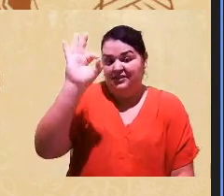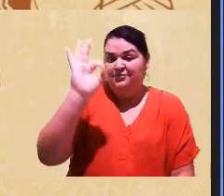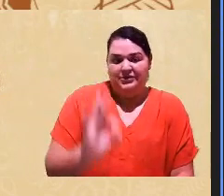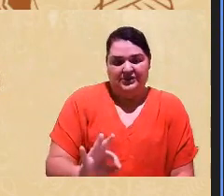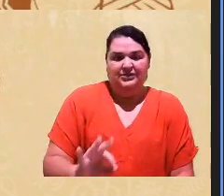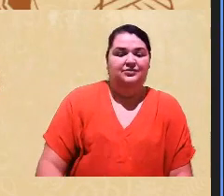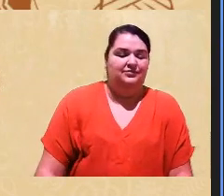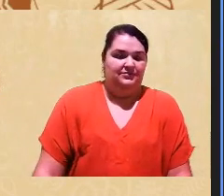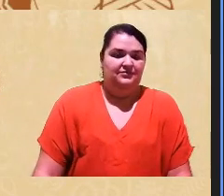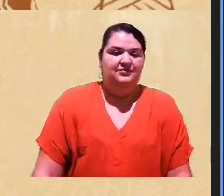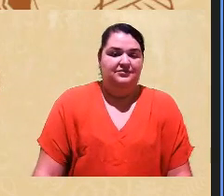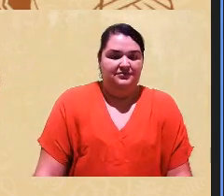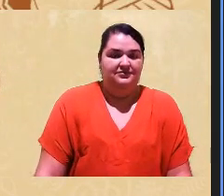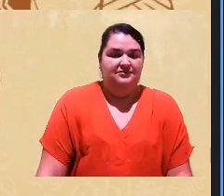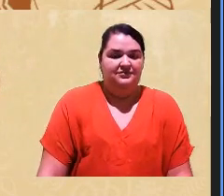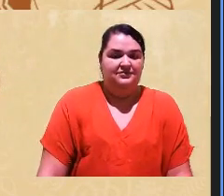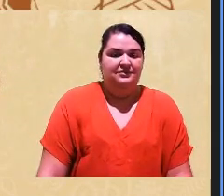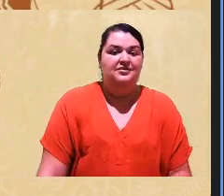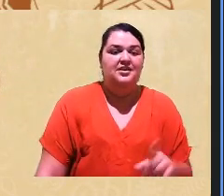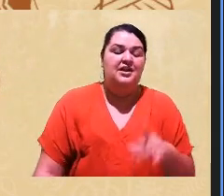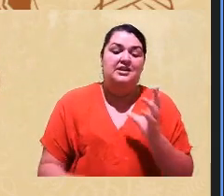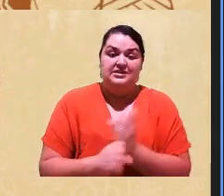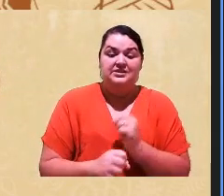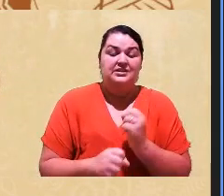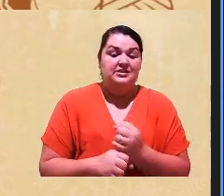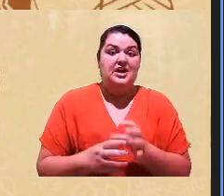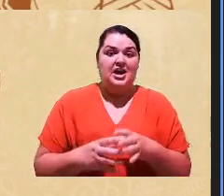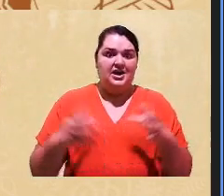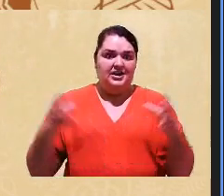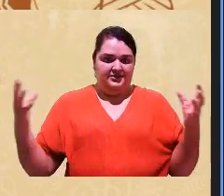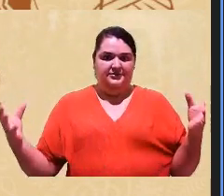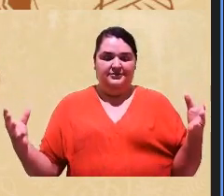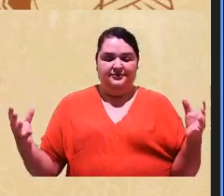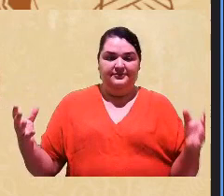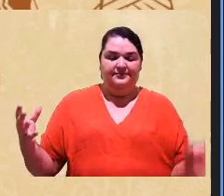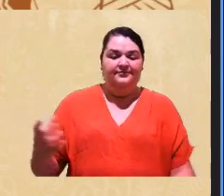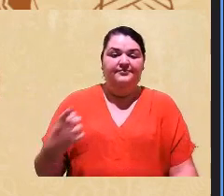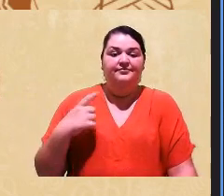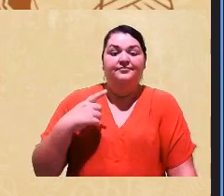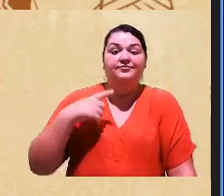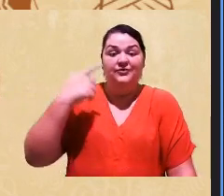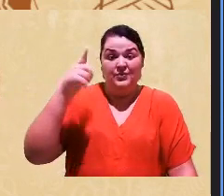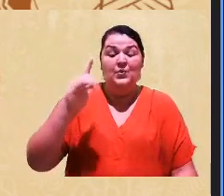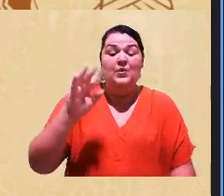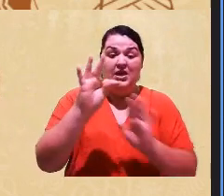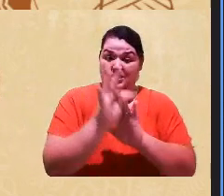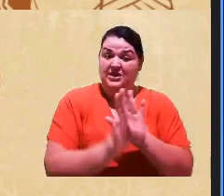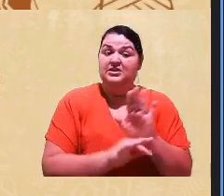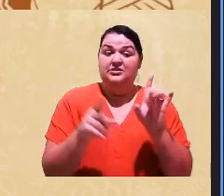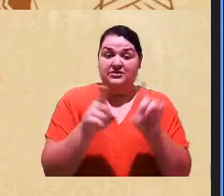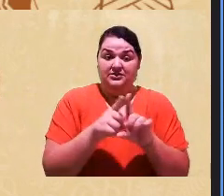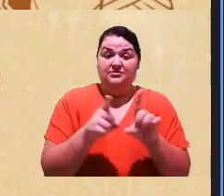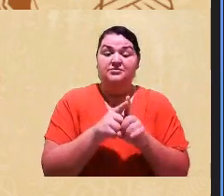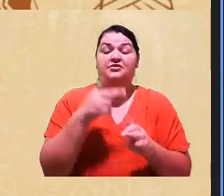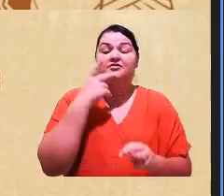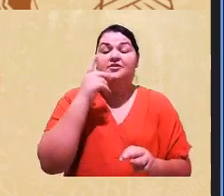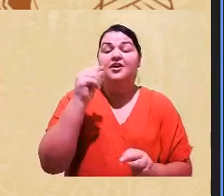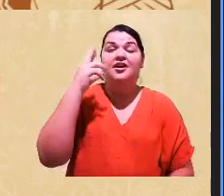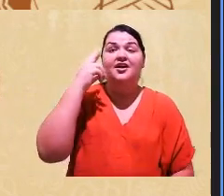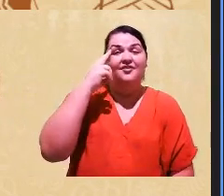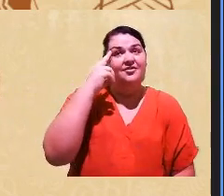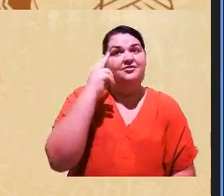30% é um dado muito alto, só isso, eu também tenho um outro texto, tá, gente, para refletir sobre isso,